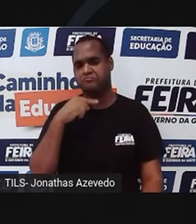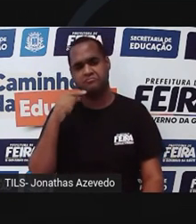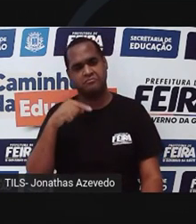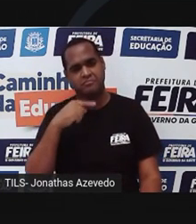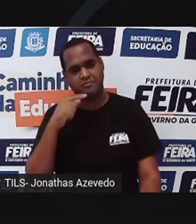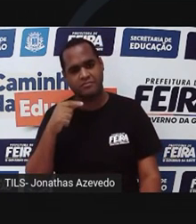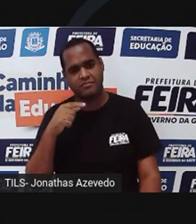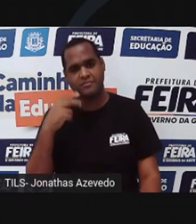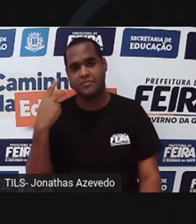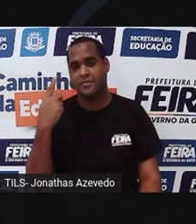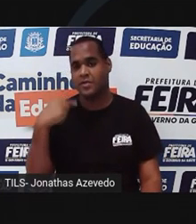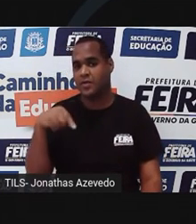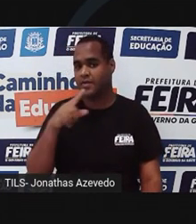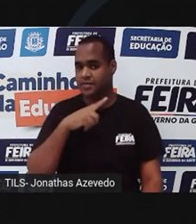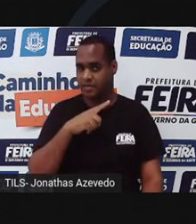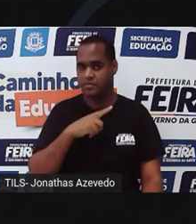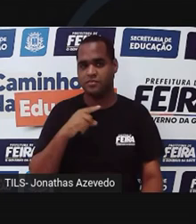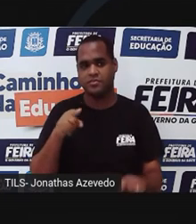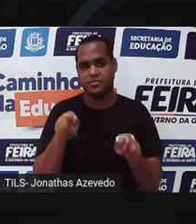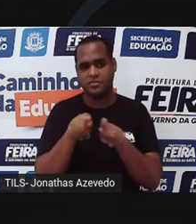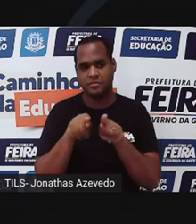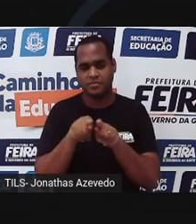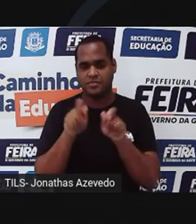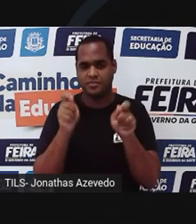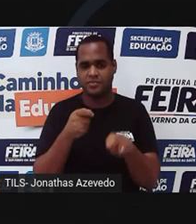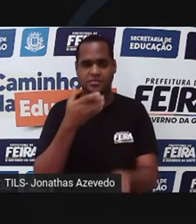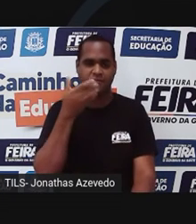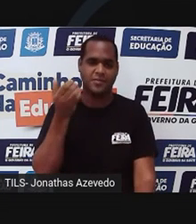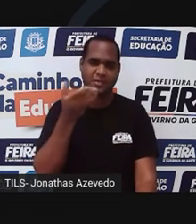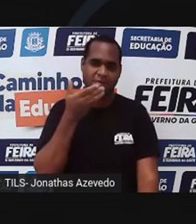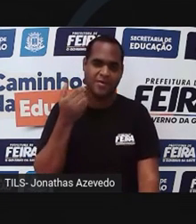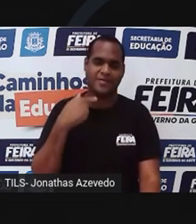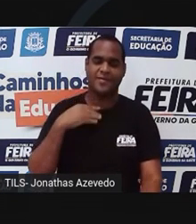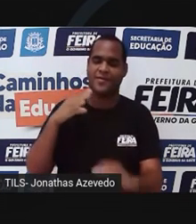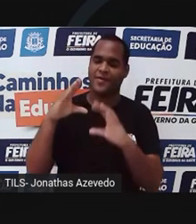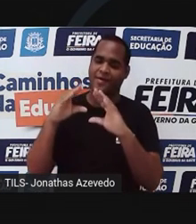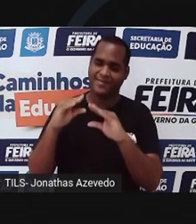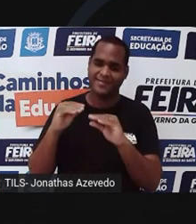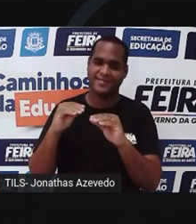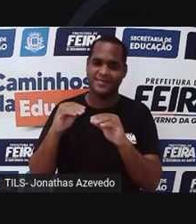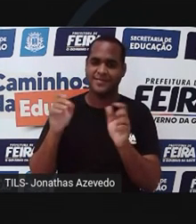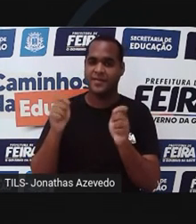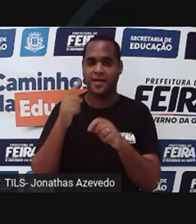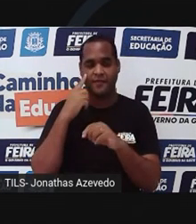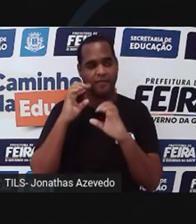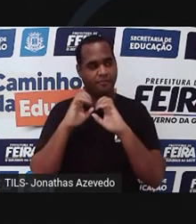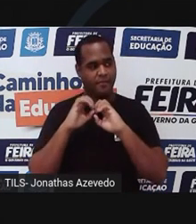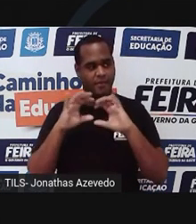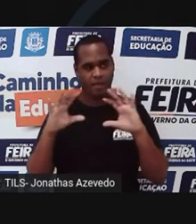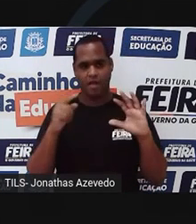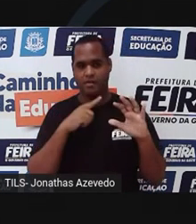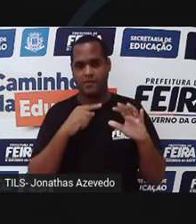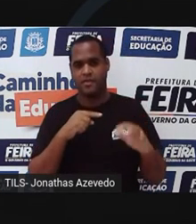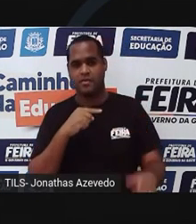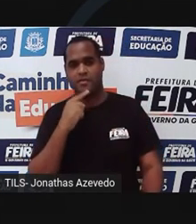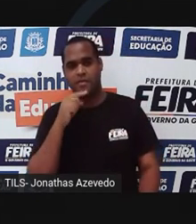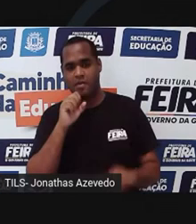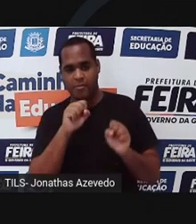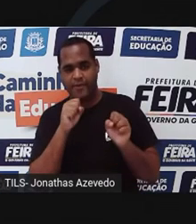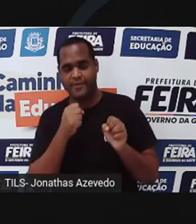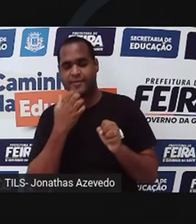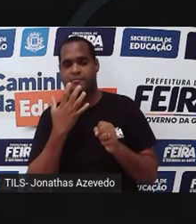assim como nós, para eles também é melhor o período noturno. Porque na claridade, você pode ver várias